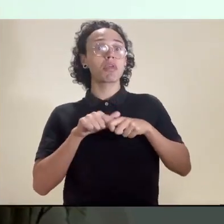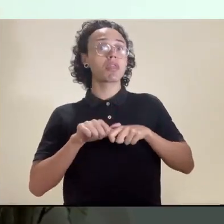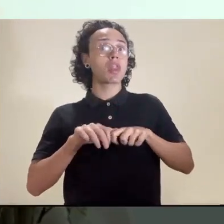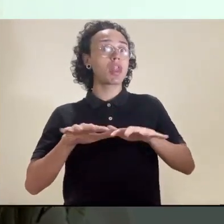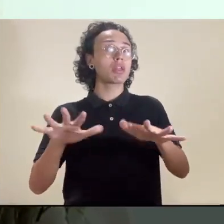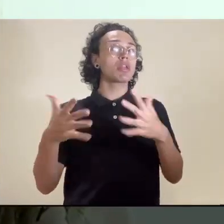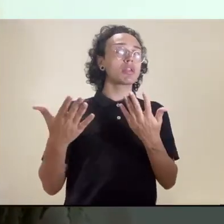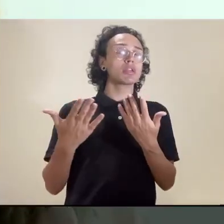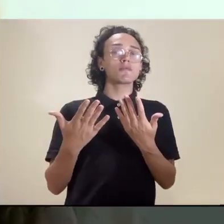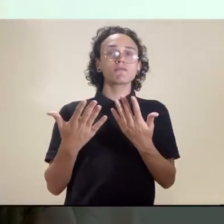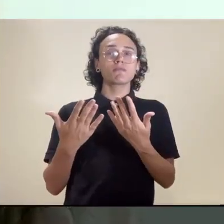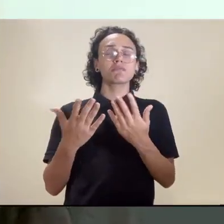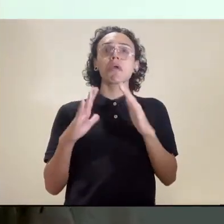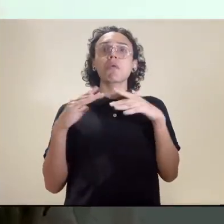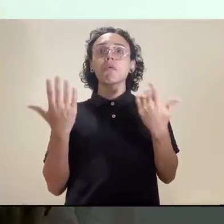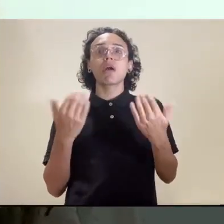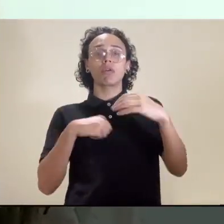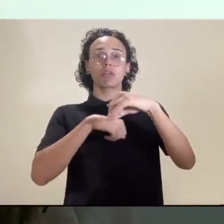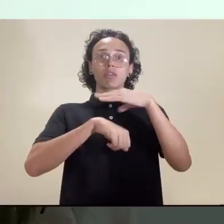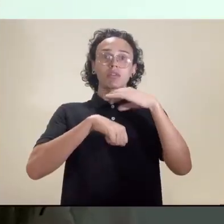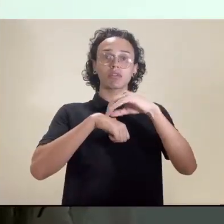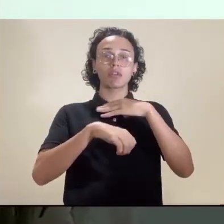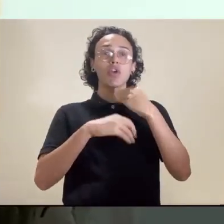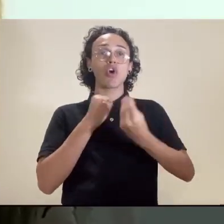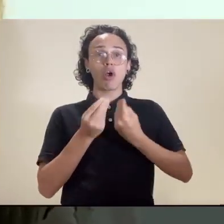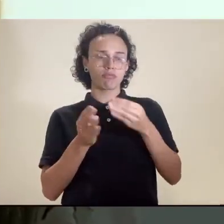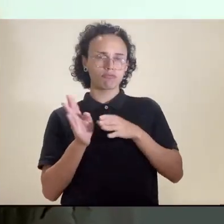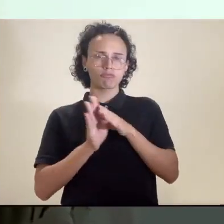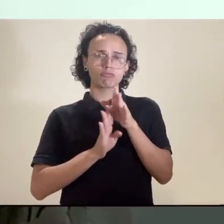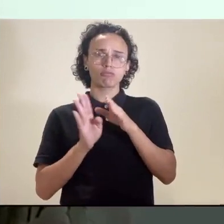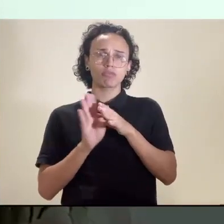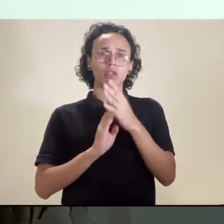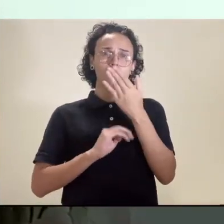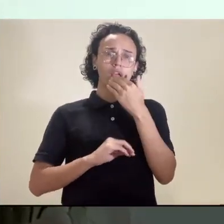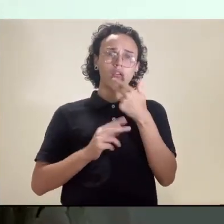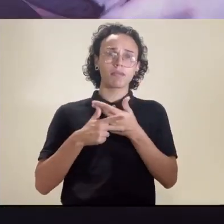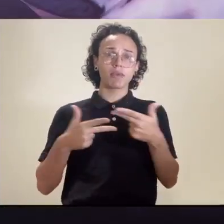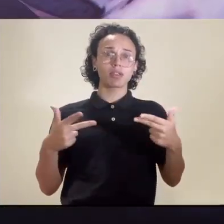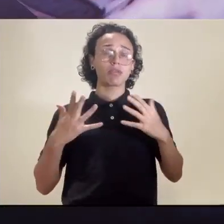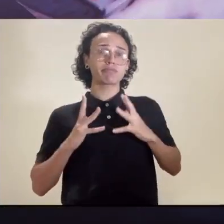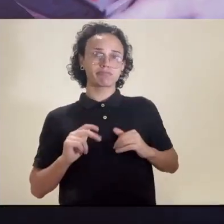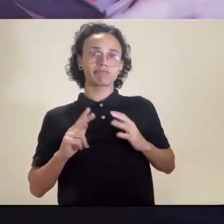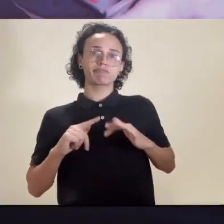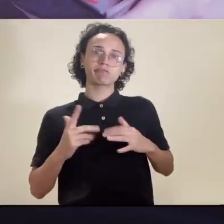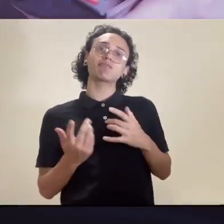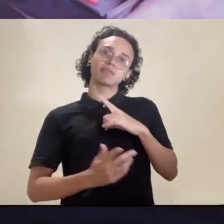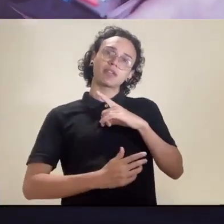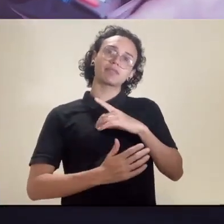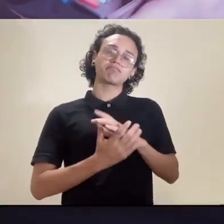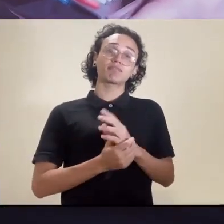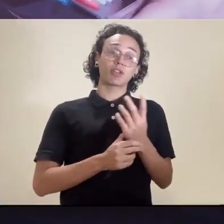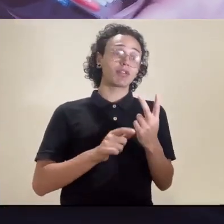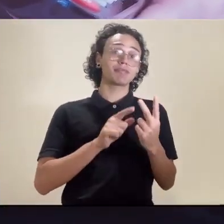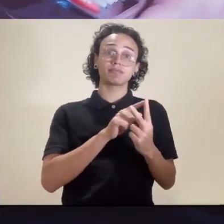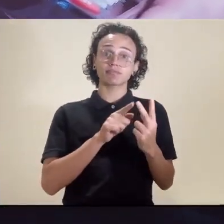indo a pandemia. Quais eram as recomendações para a higienização dos alimentos. Então, o efeito foi duplo.